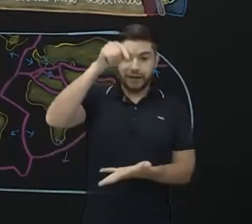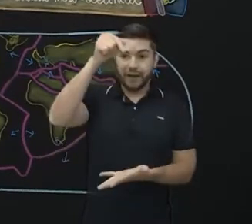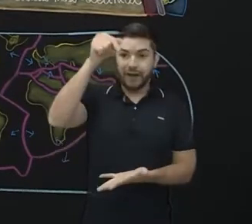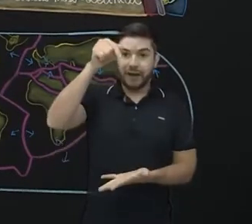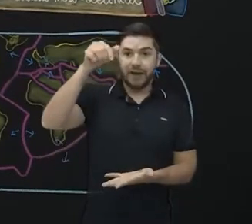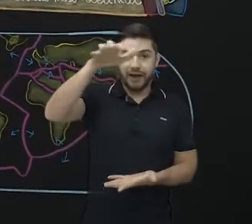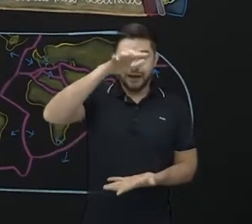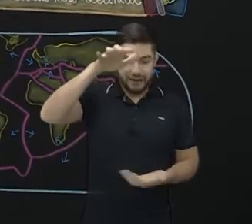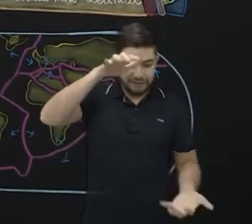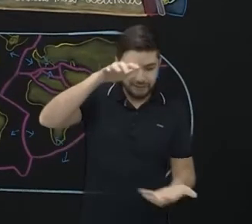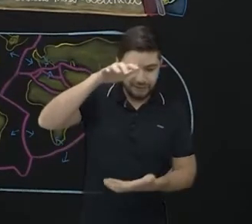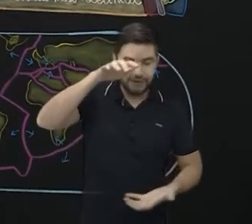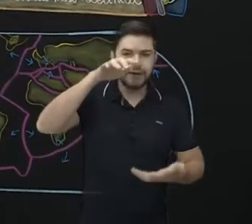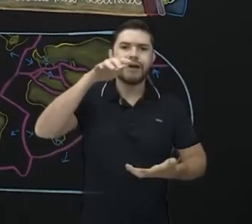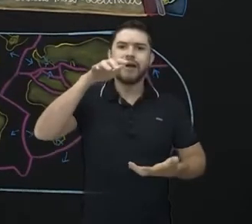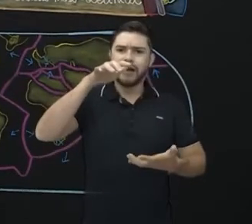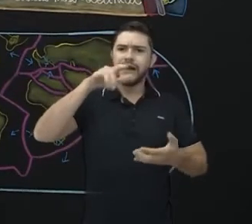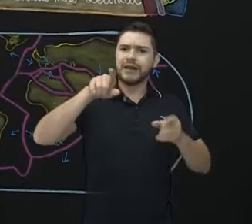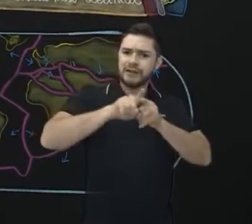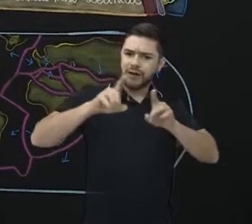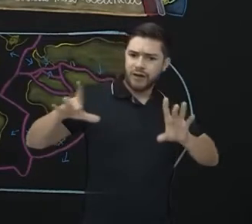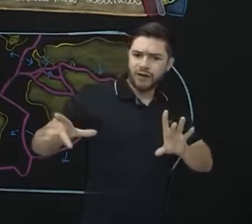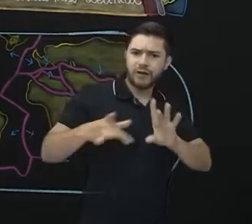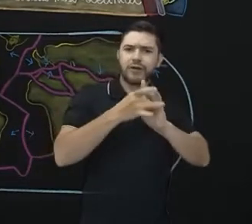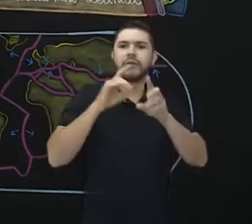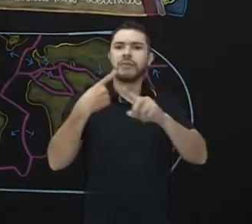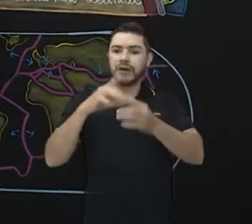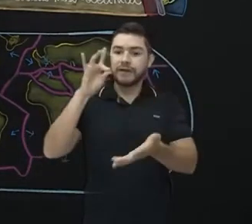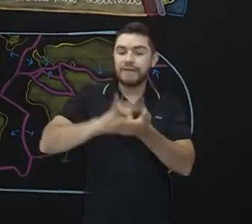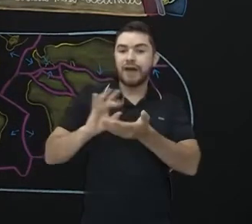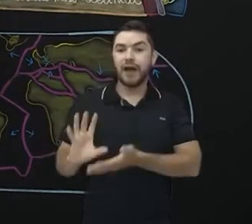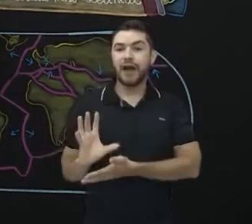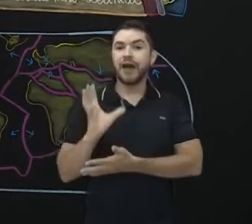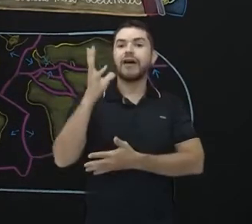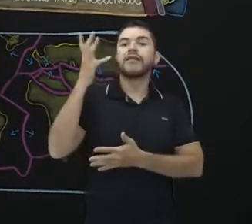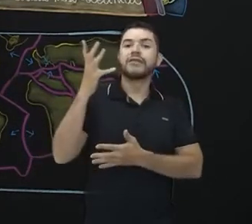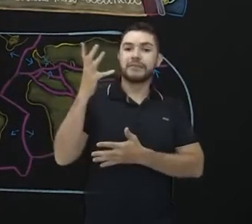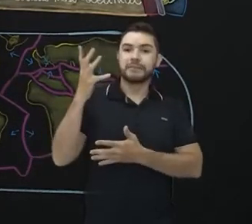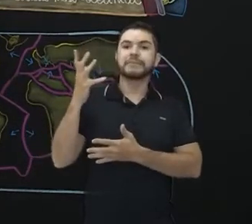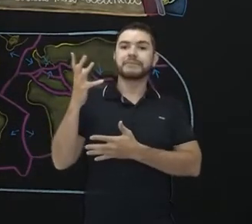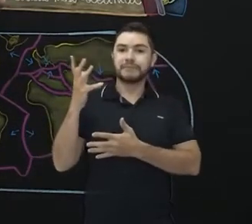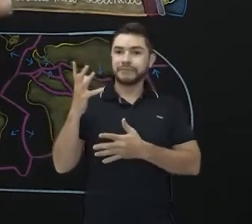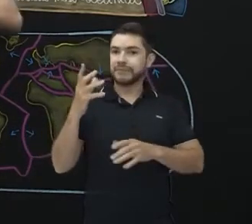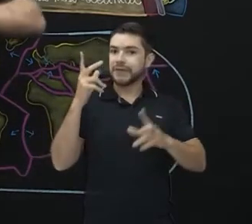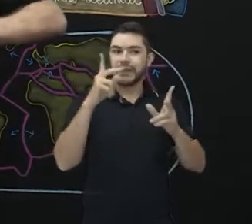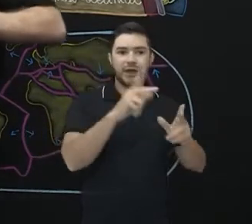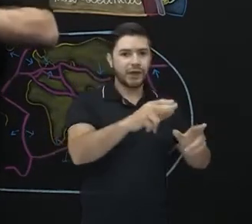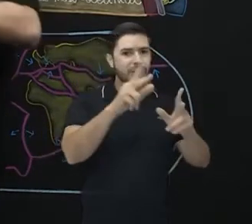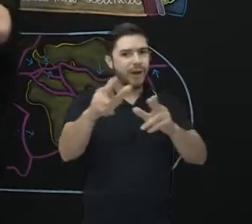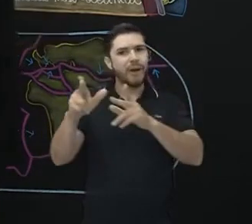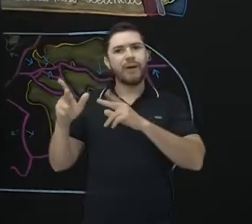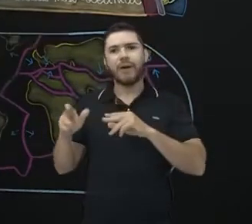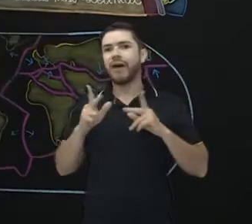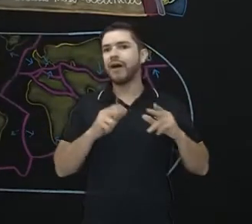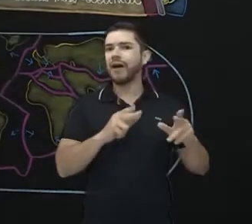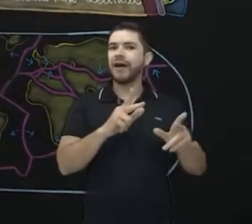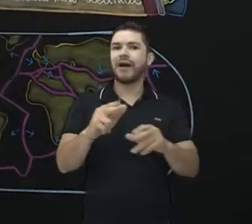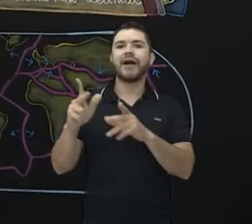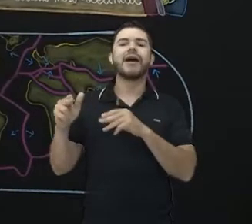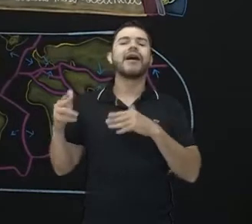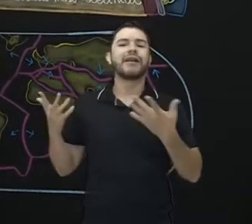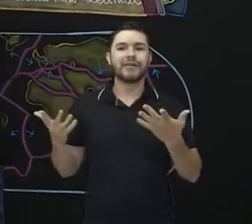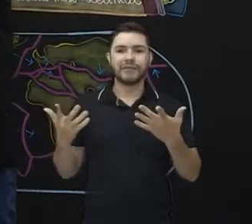faixa de territórios onde de fato acontecia o mesmo evento, o mesmo fóssil da